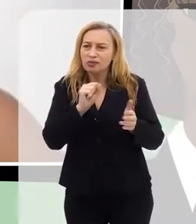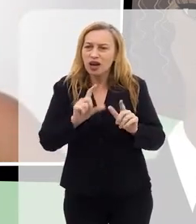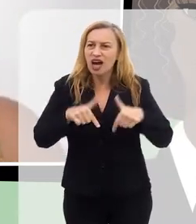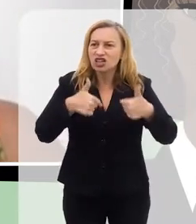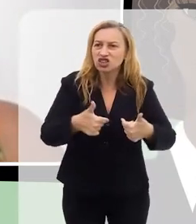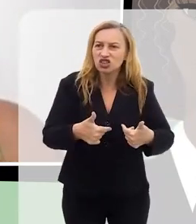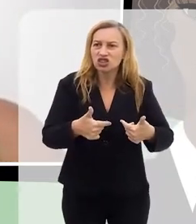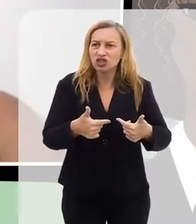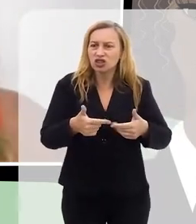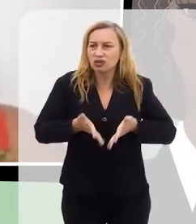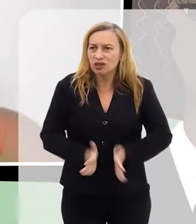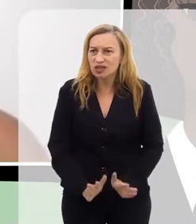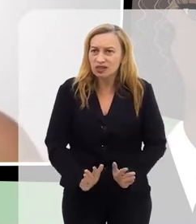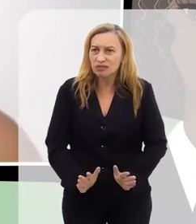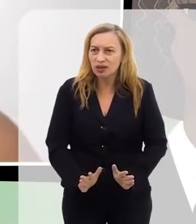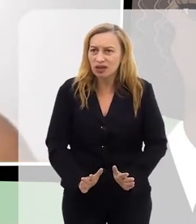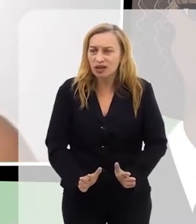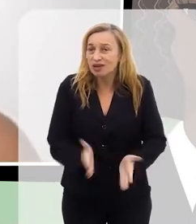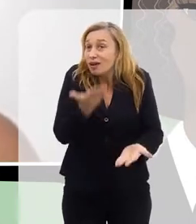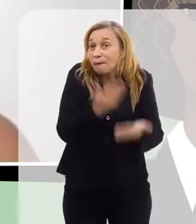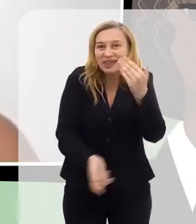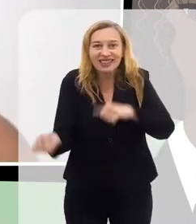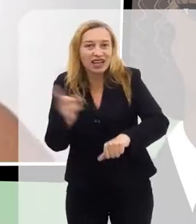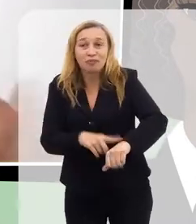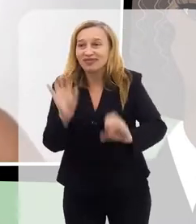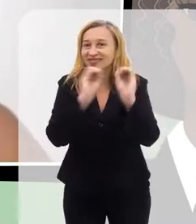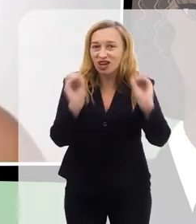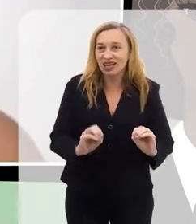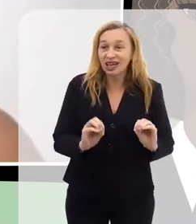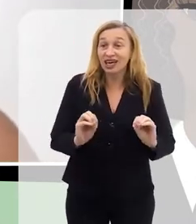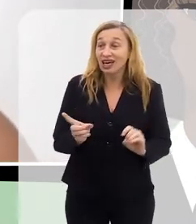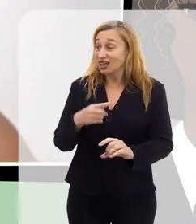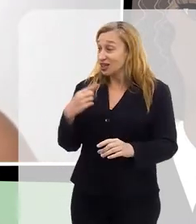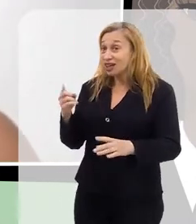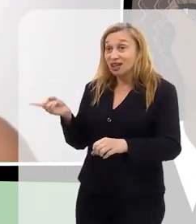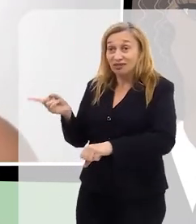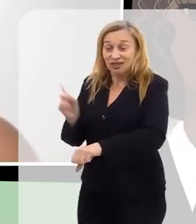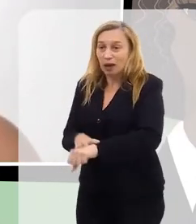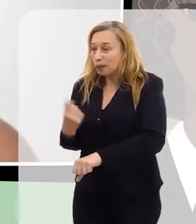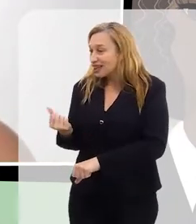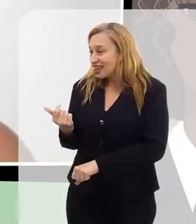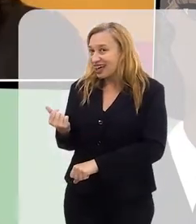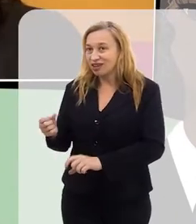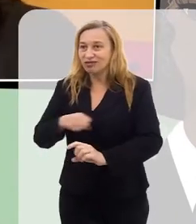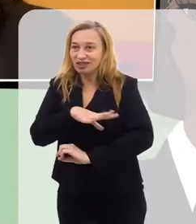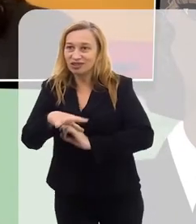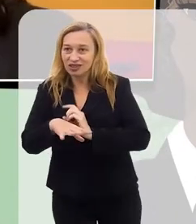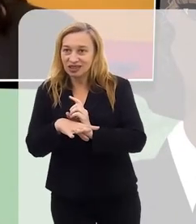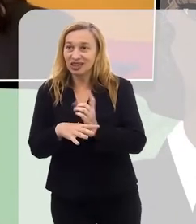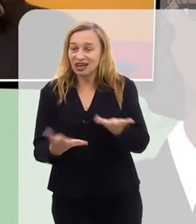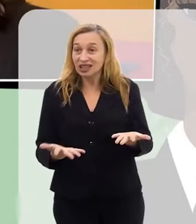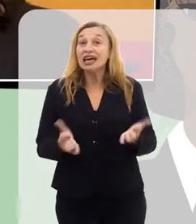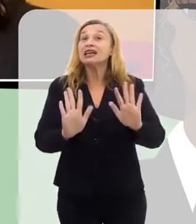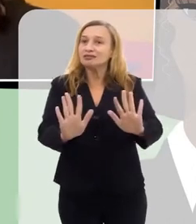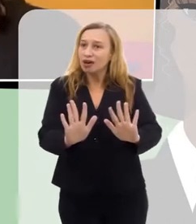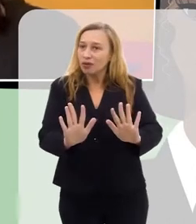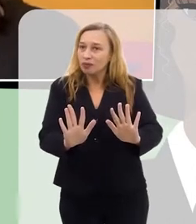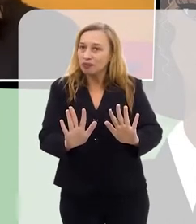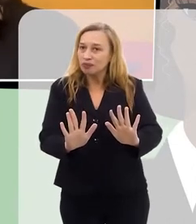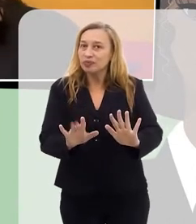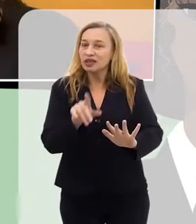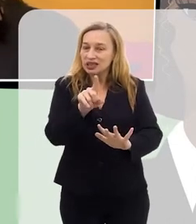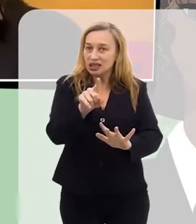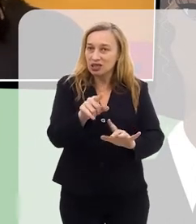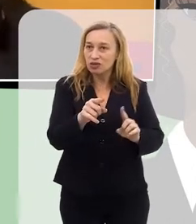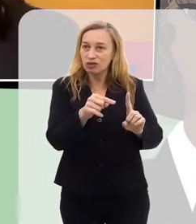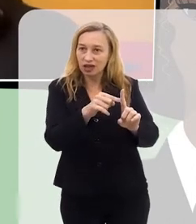resolver esse nascimento. Porque assim, ninguém perde tempo. E tempo na nossa sociedade é dinheiro, né? Então, deixa eu... Então, nessa